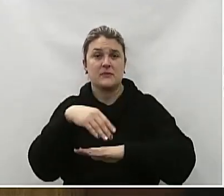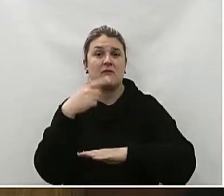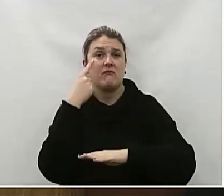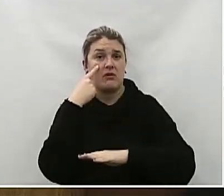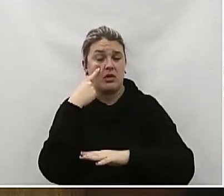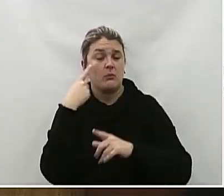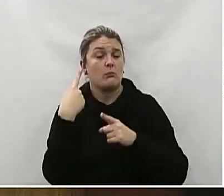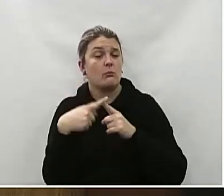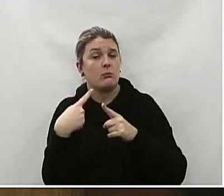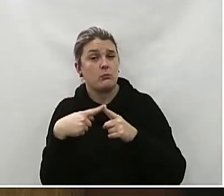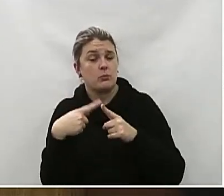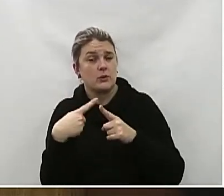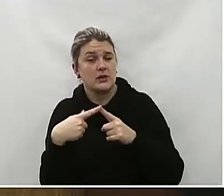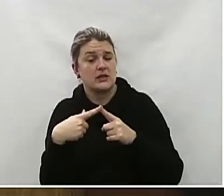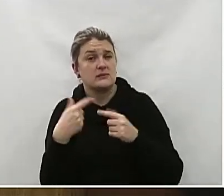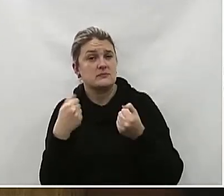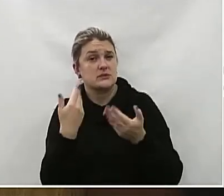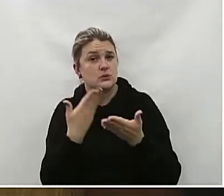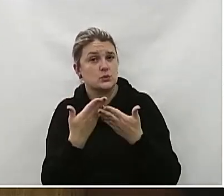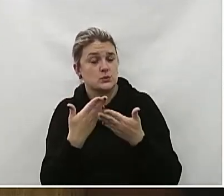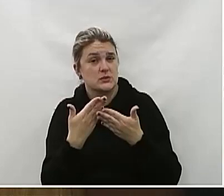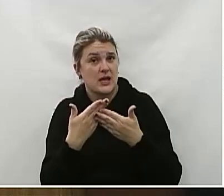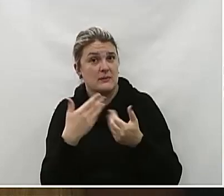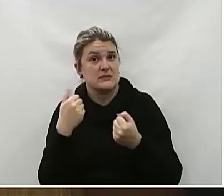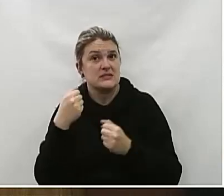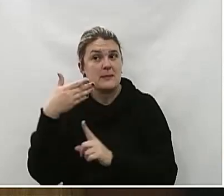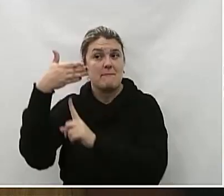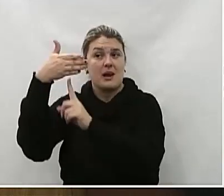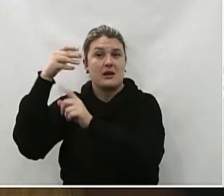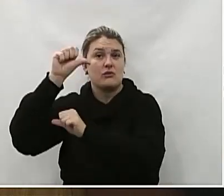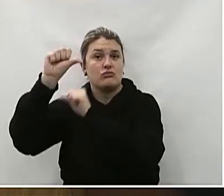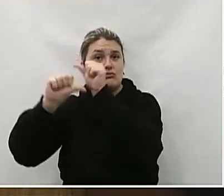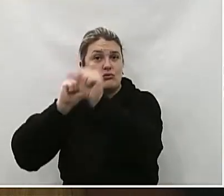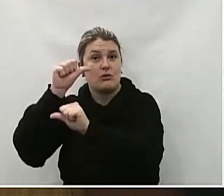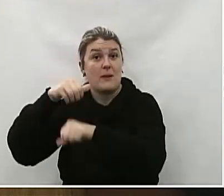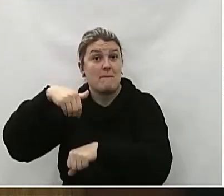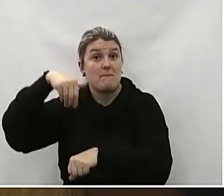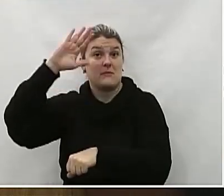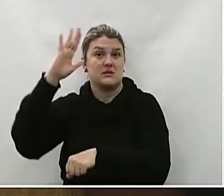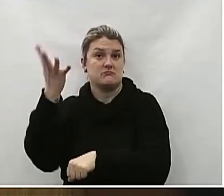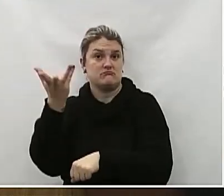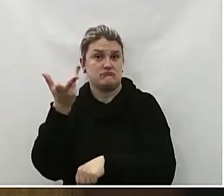razões pelas quais um estudo para aumentar a velocidade máxima seria benefício